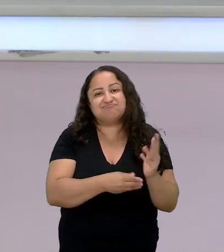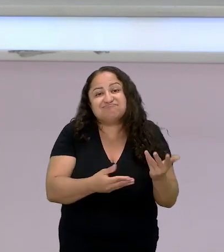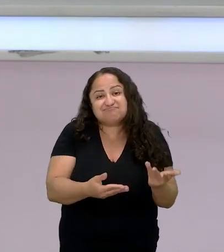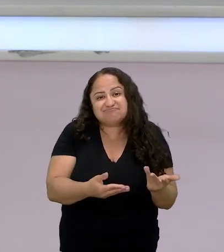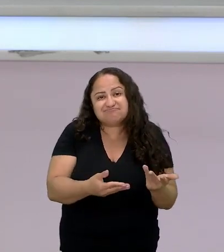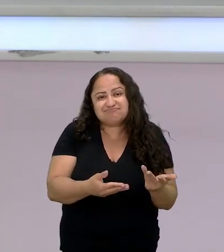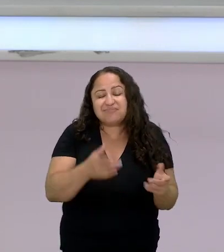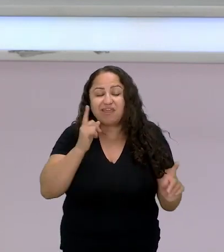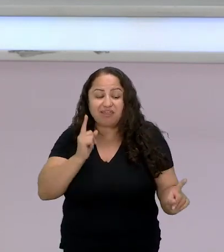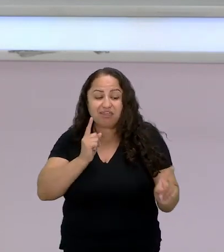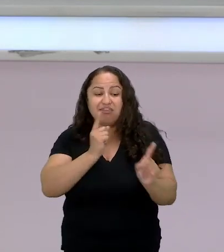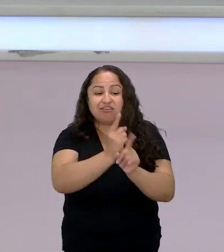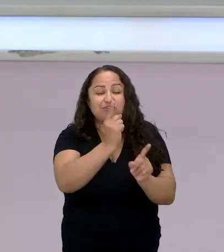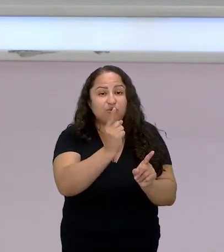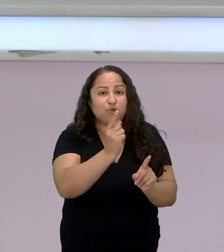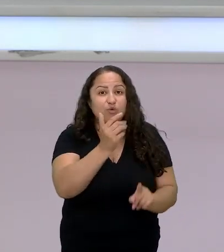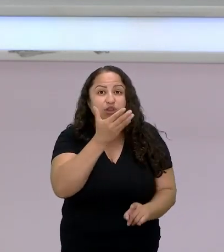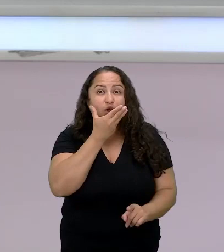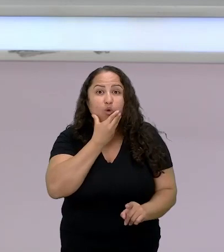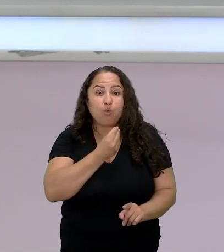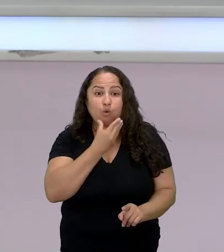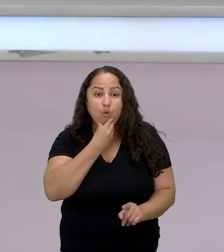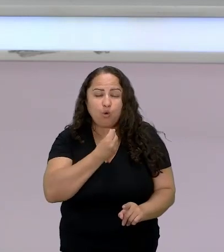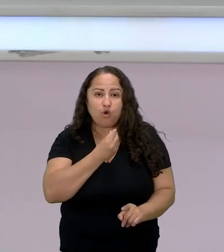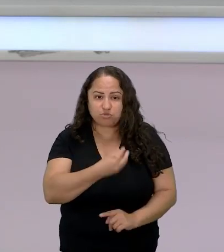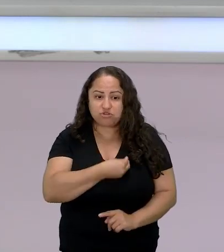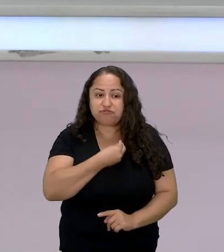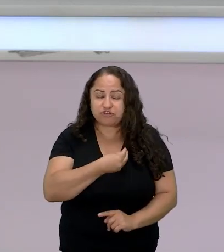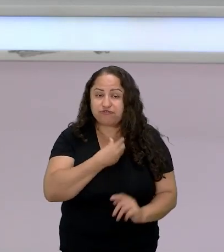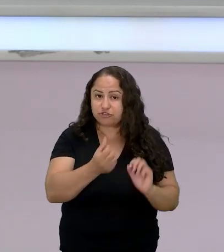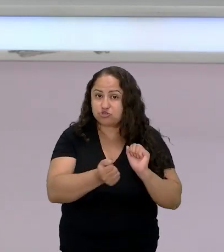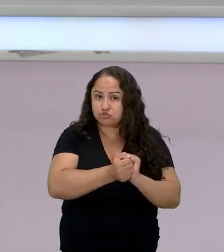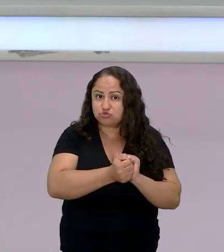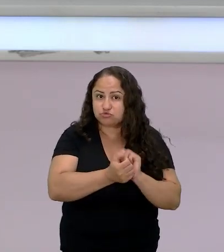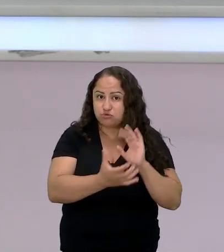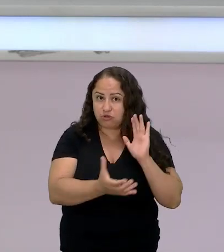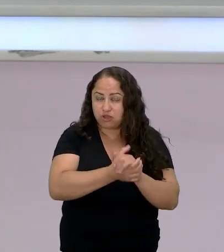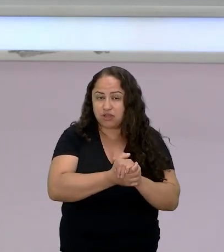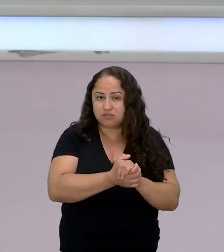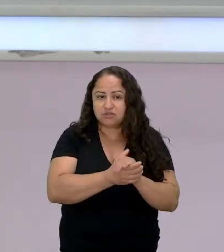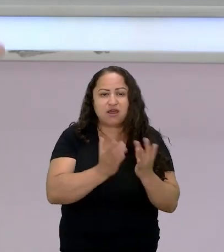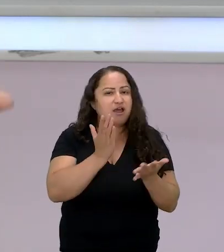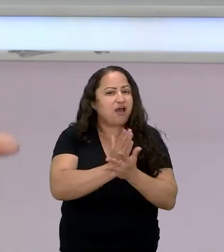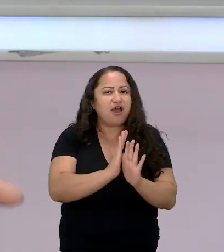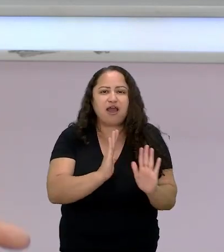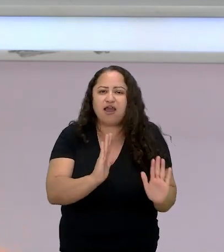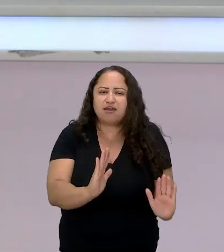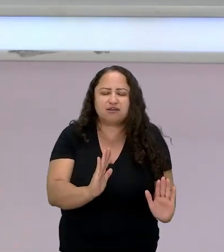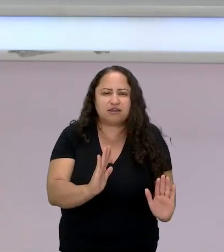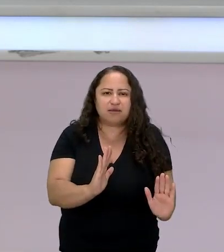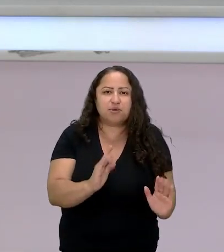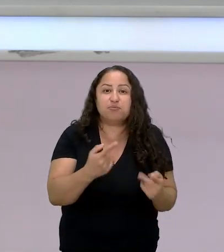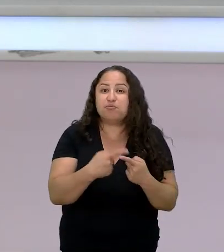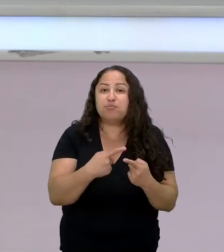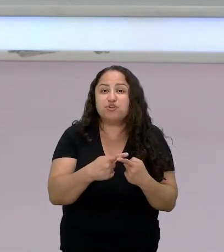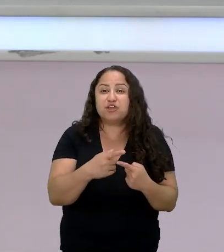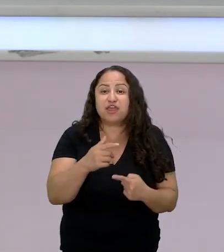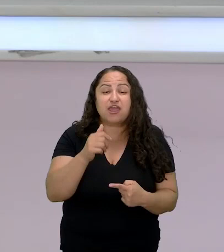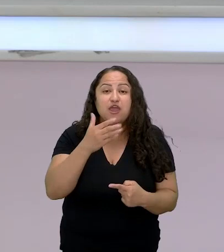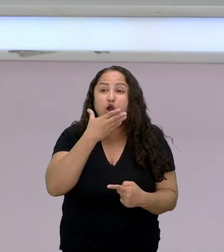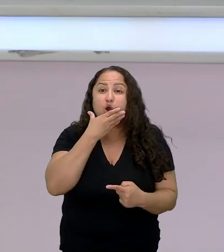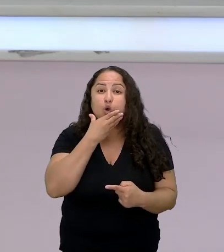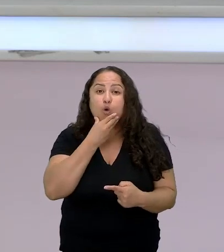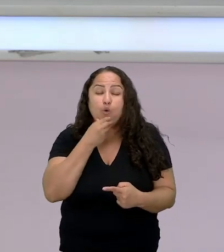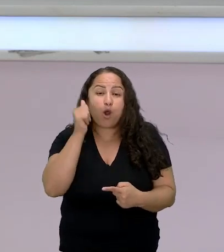esse homem que ela vai viver com ela que acaba ela uma mulher livre embora ela seja